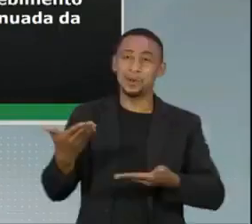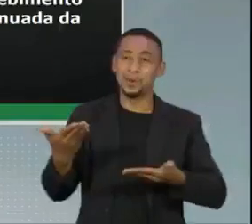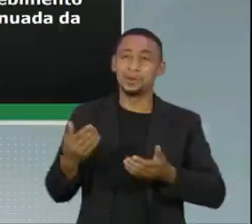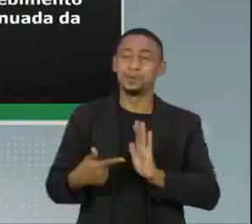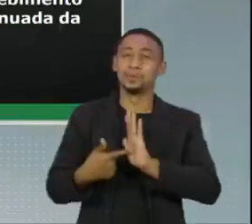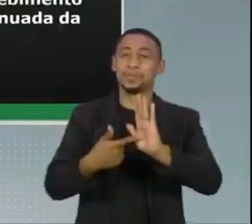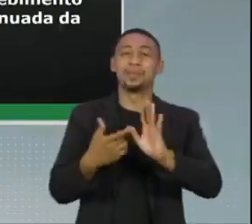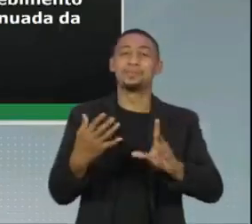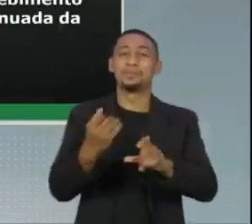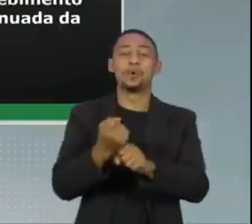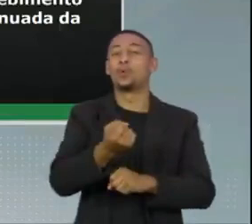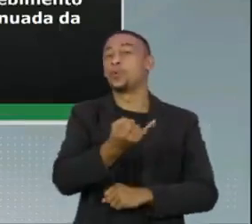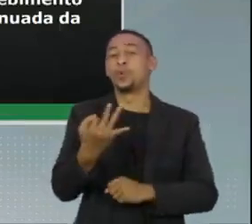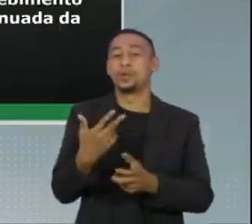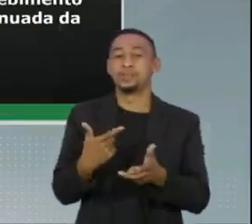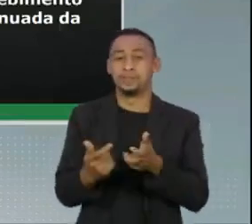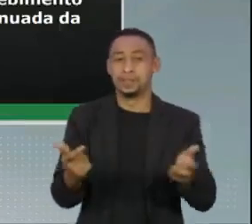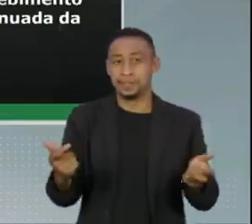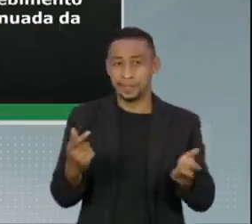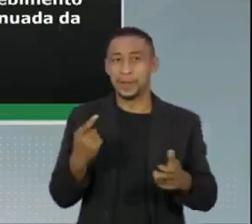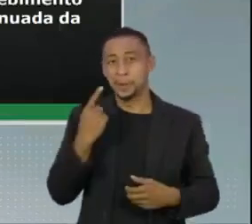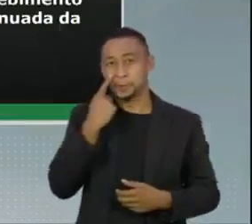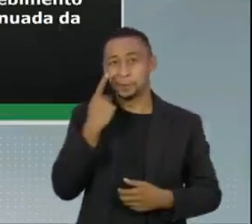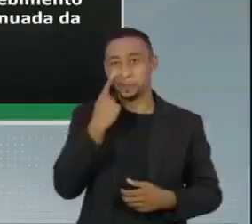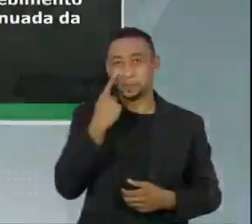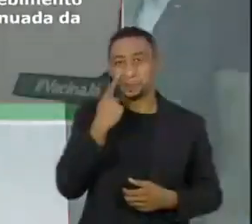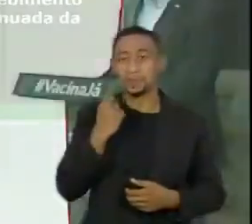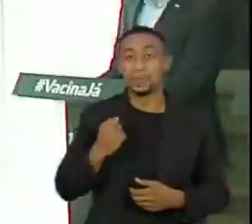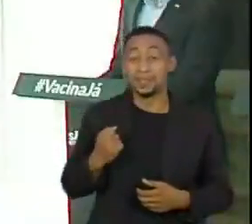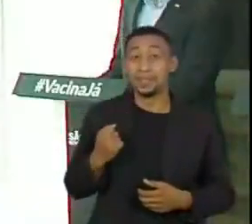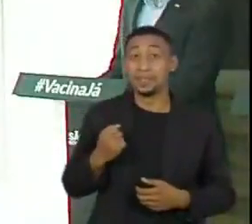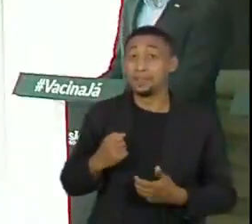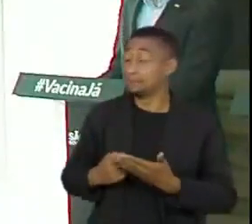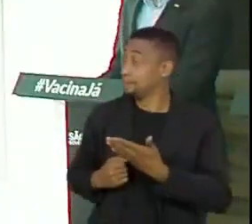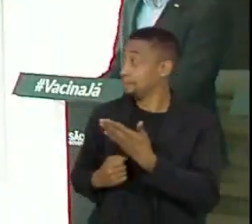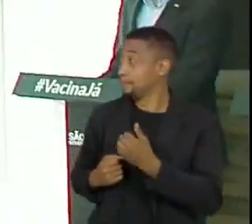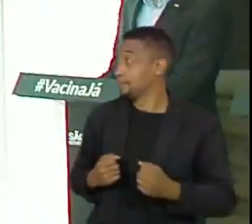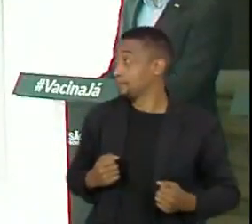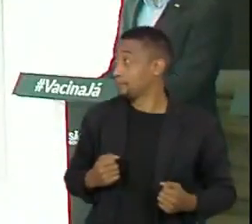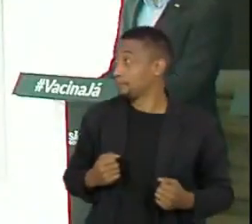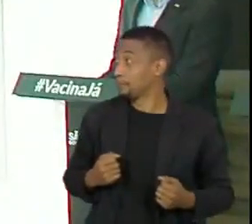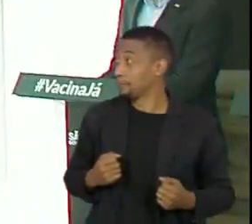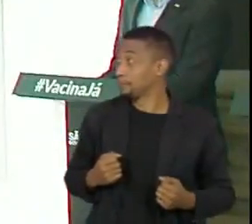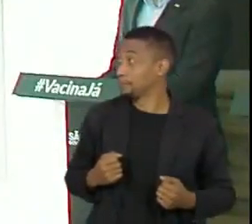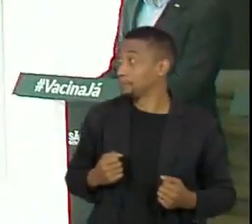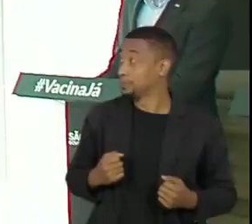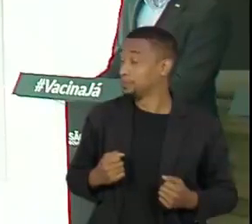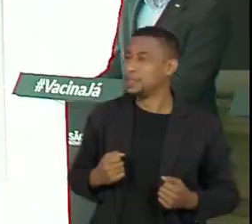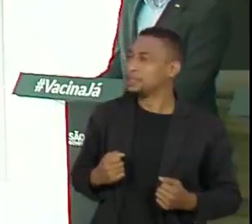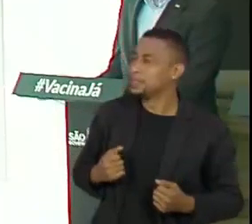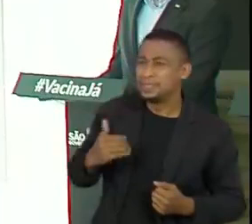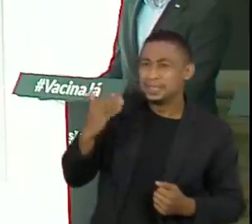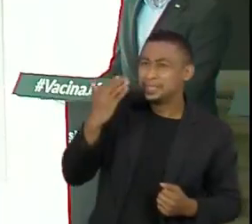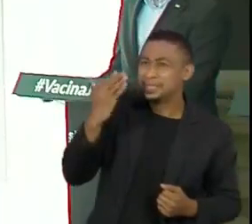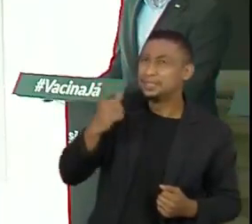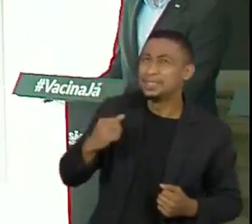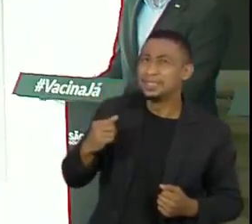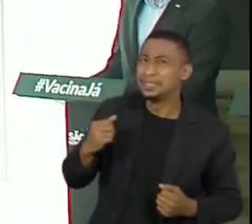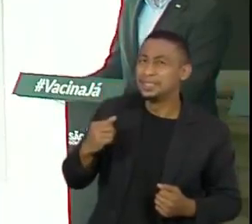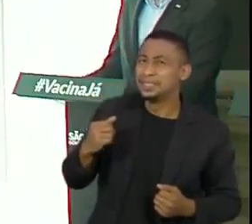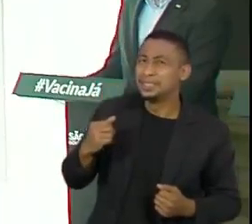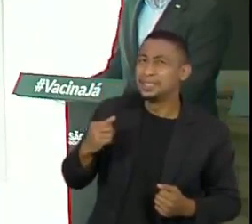governador. Nesse momento ele está atualizado, ele foi atualizado, eu não estou vendo aqui o momento,